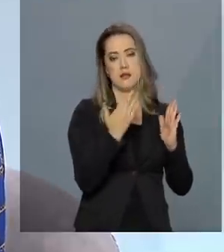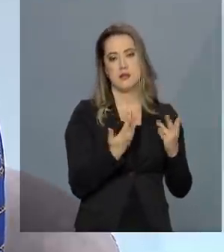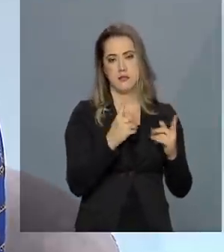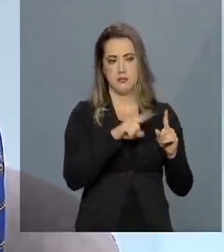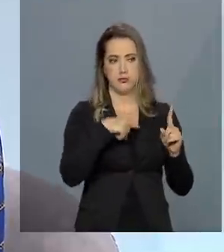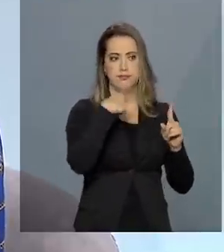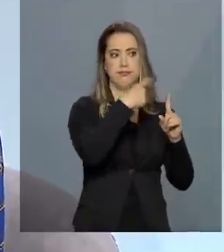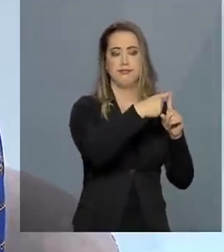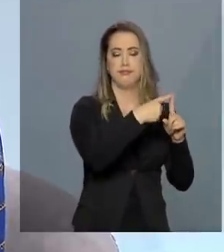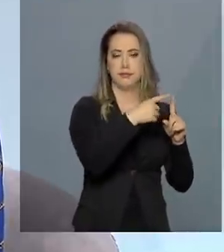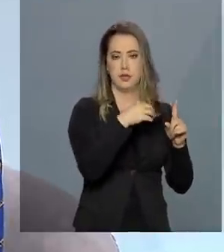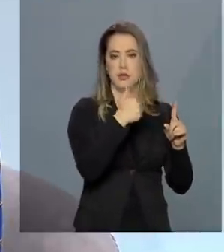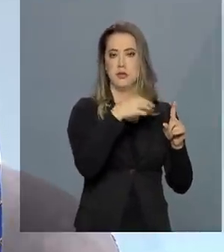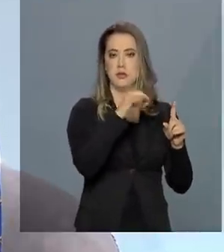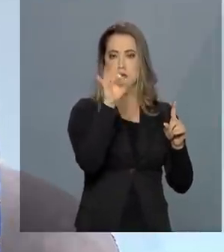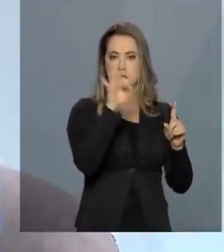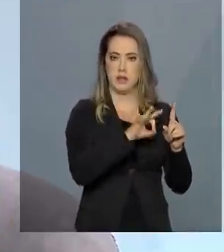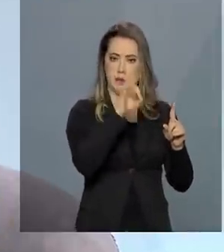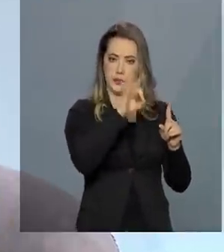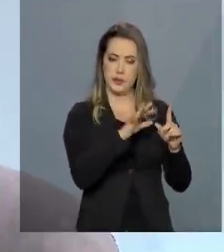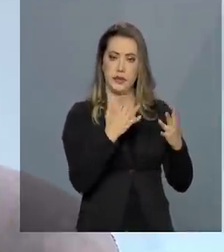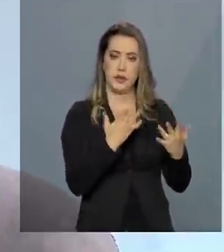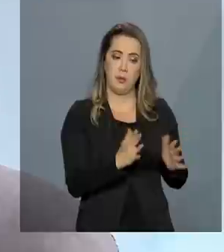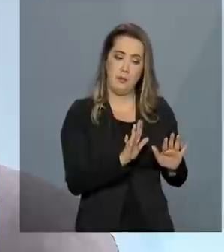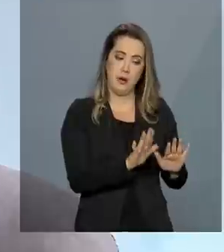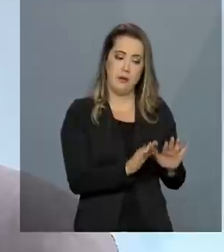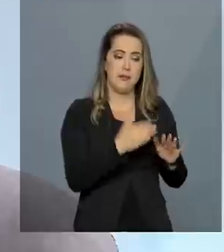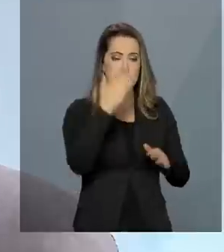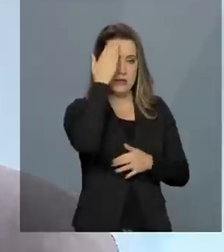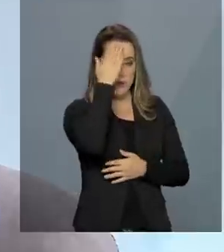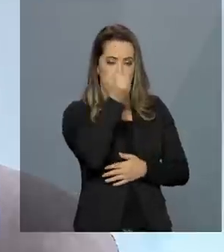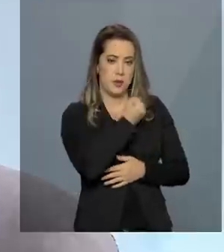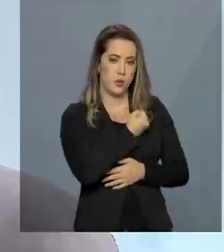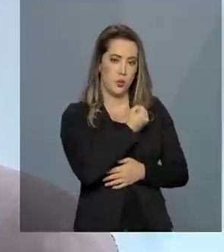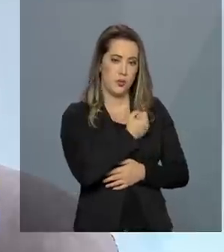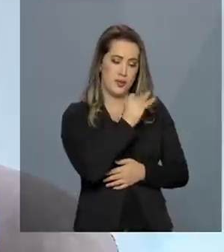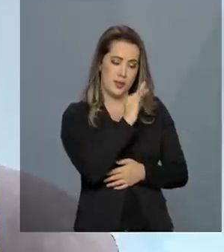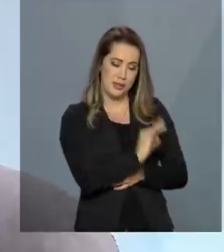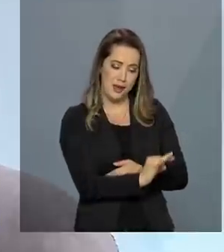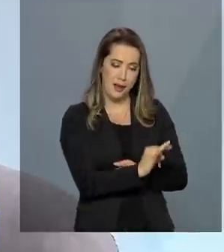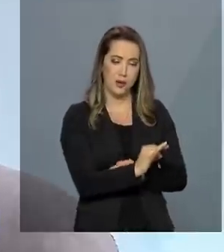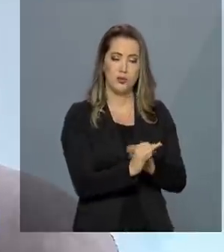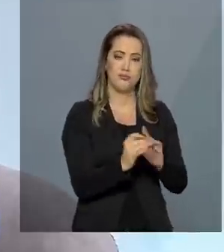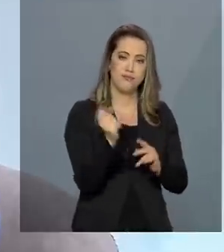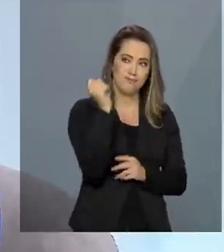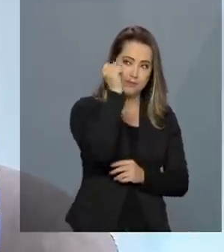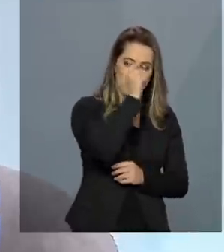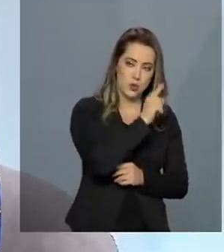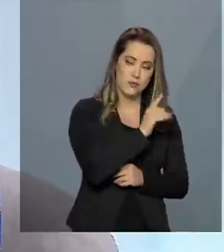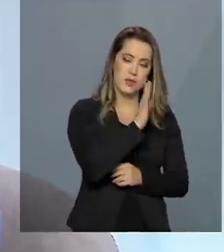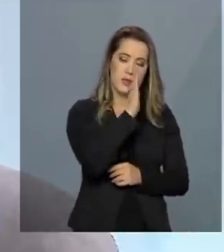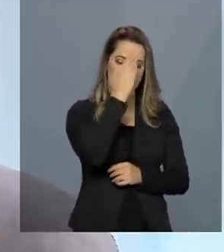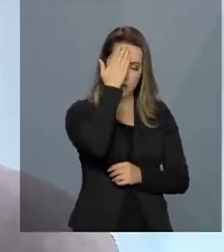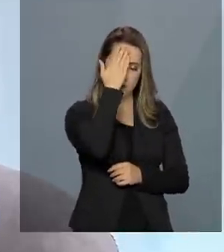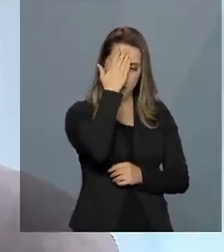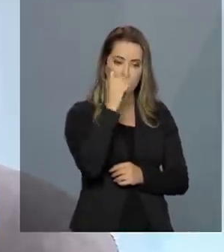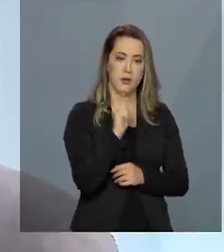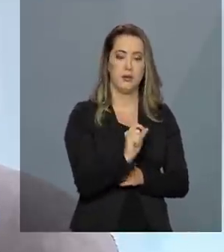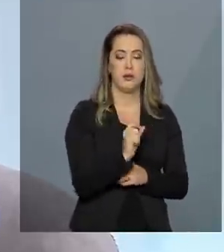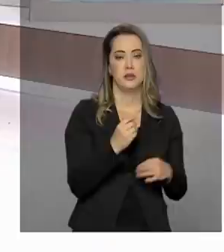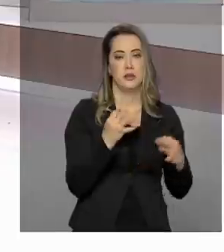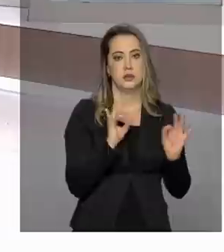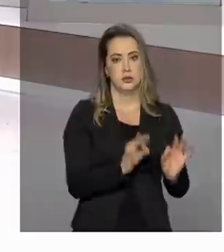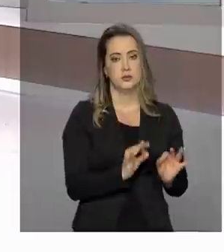aumento maior da complementação, mas não é certo o valor absoluto. Não tem como a gente precisar o